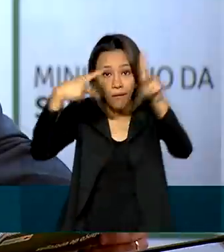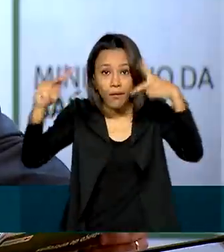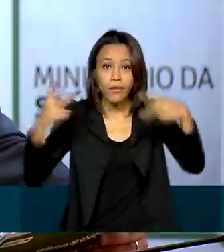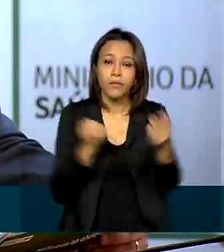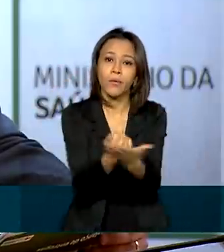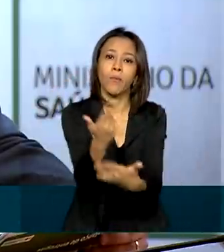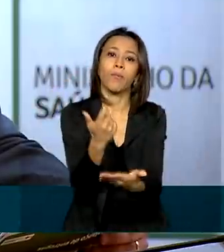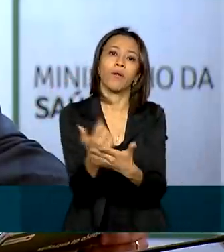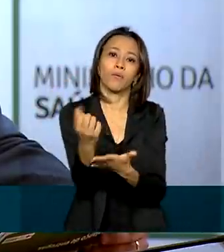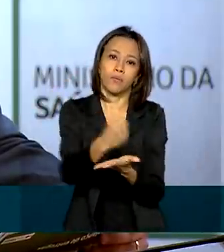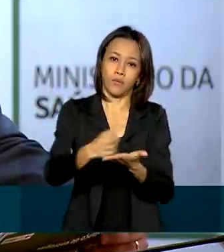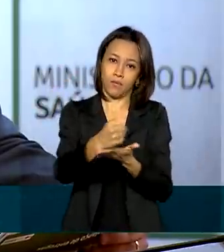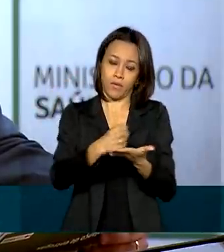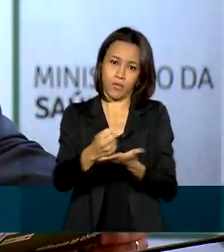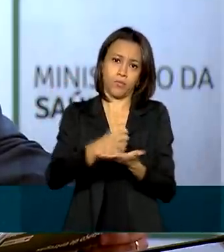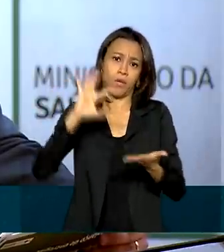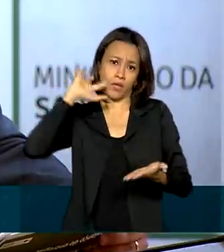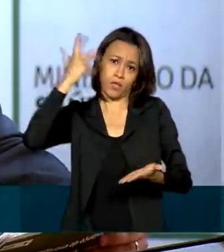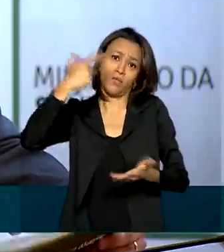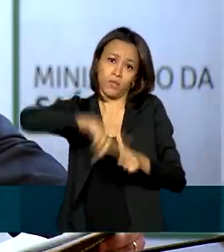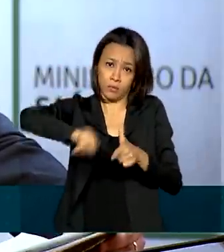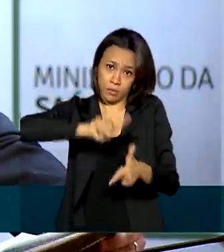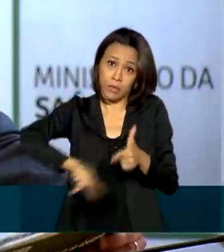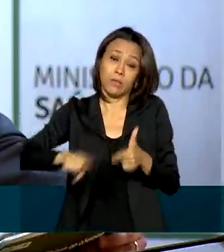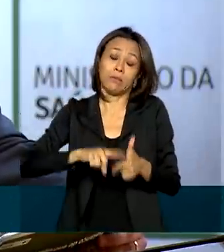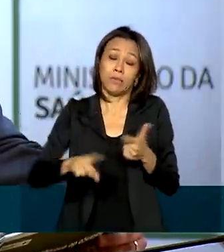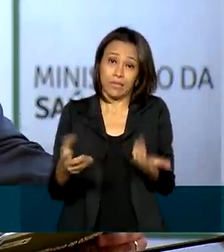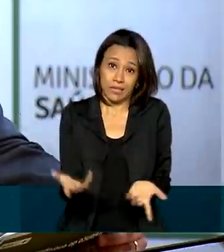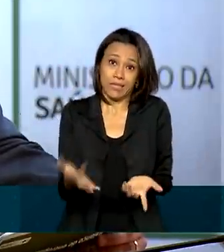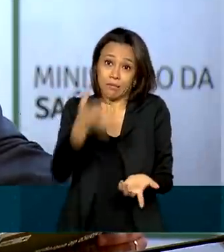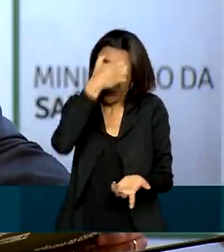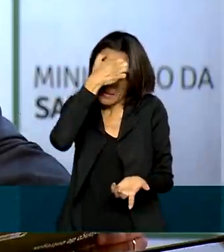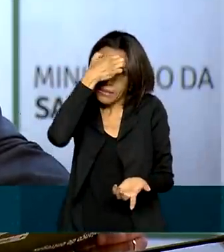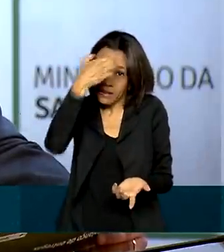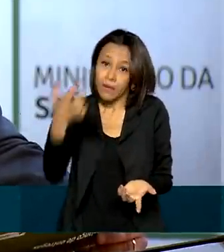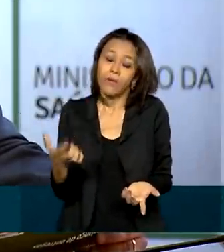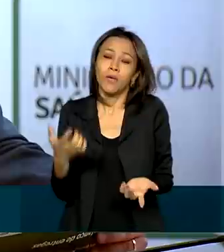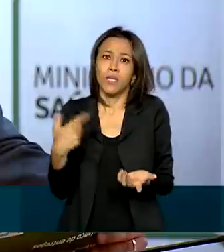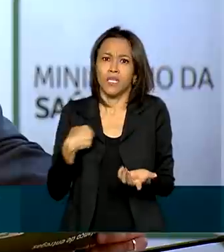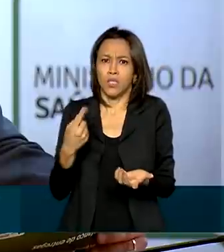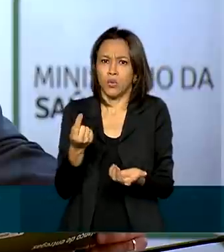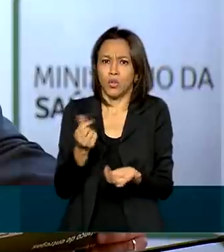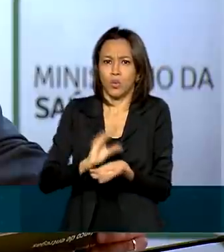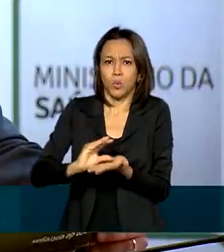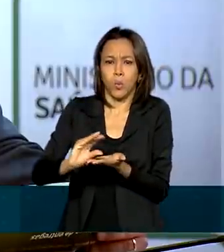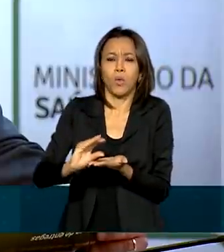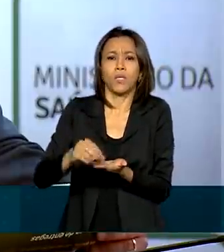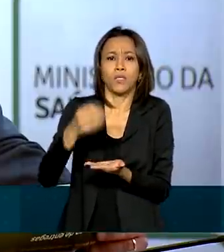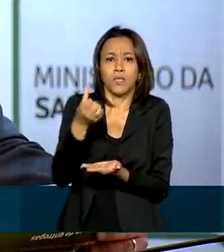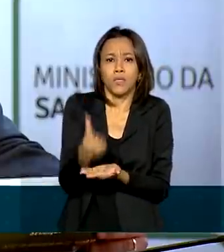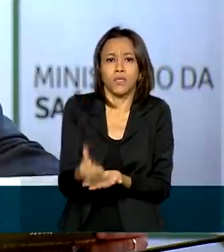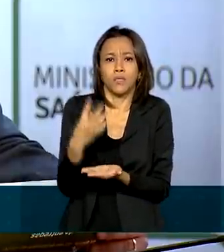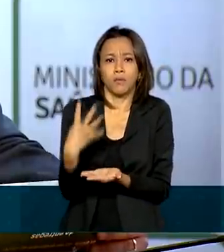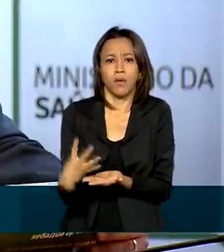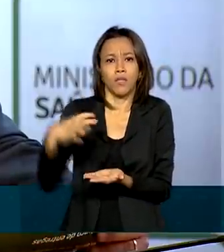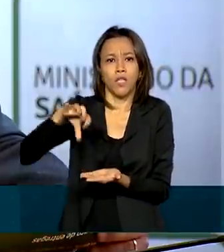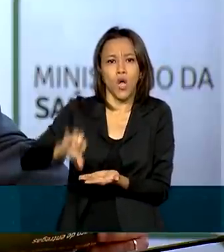enfrentamento de todos esses problemas de saúde mental e o impacto orçamentário é de R$ 649